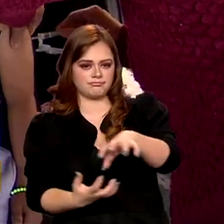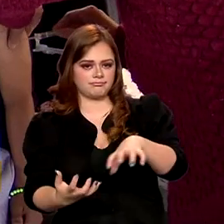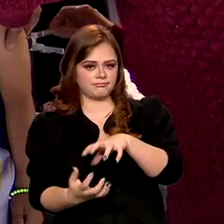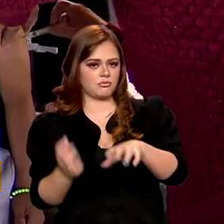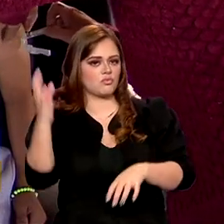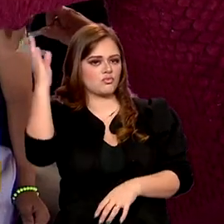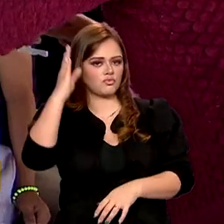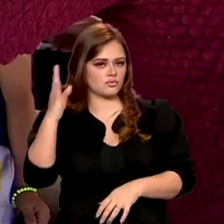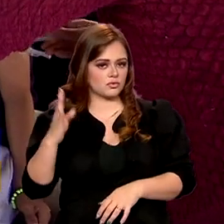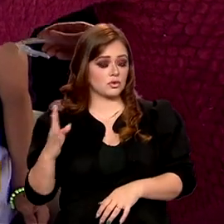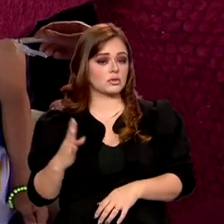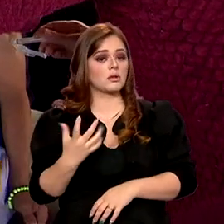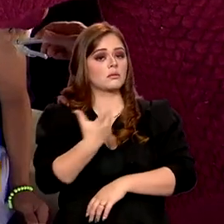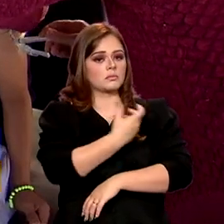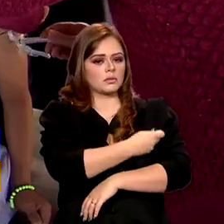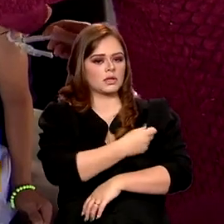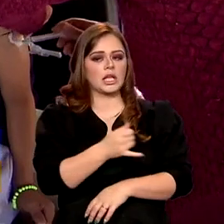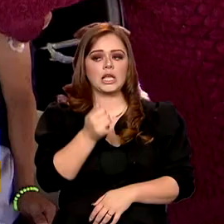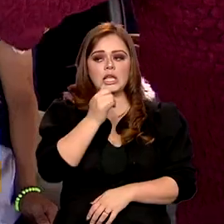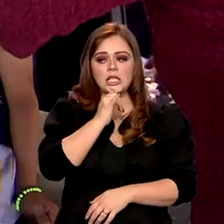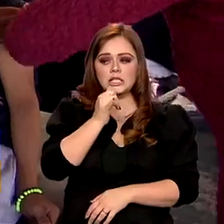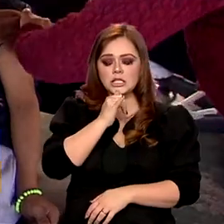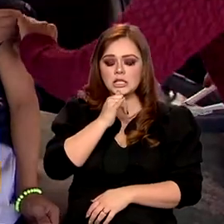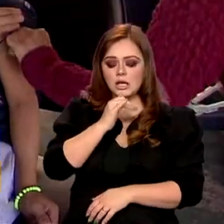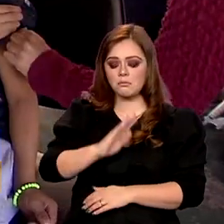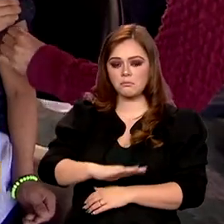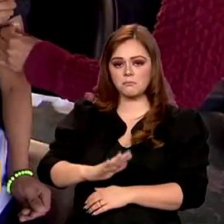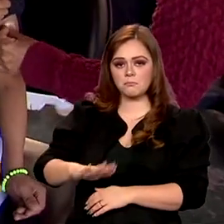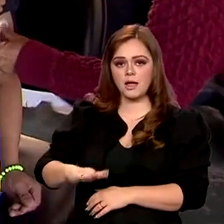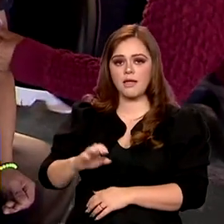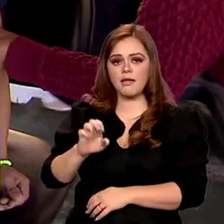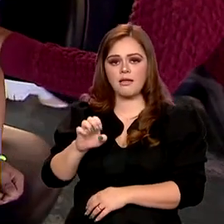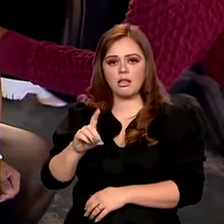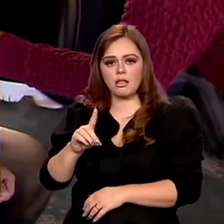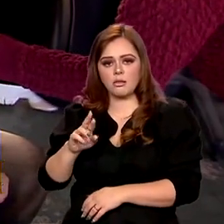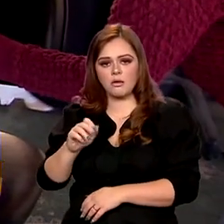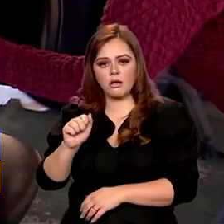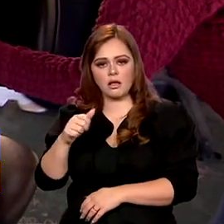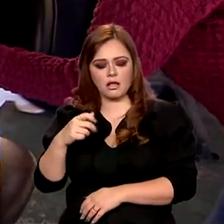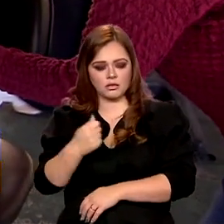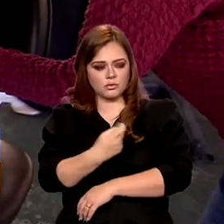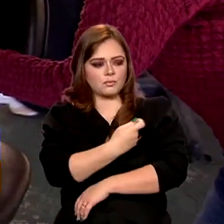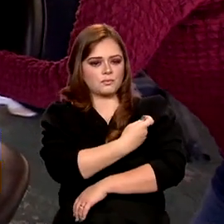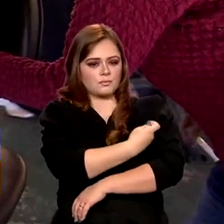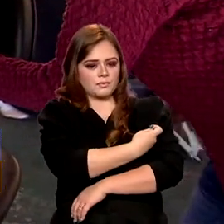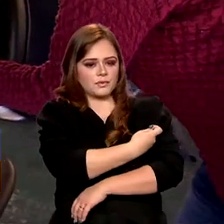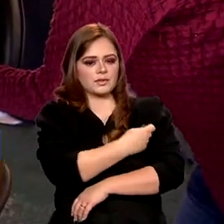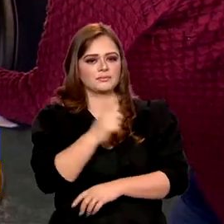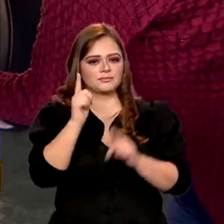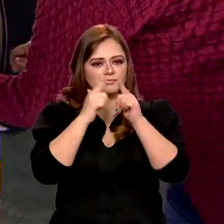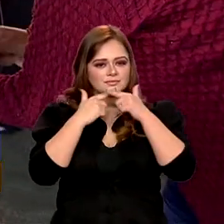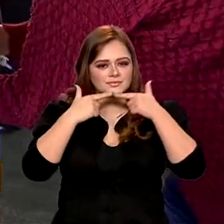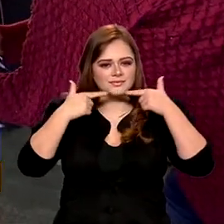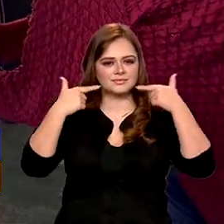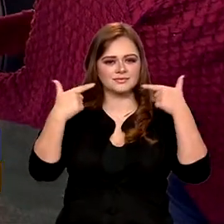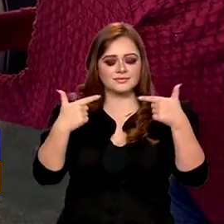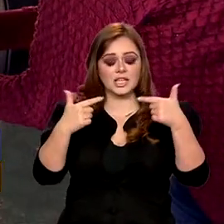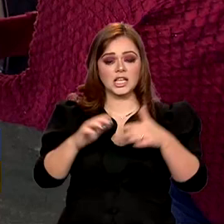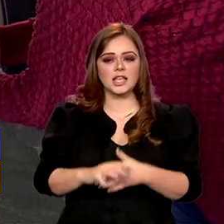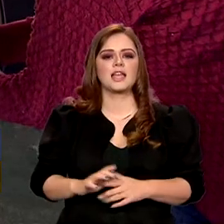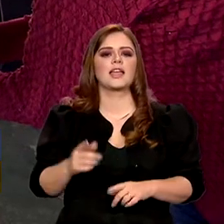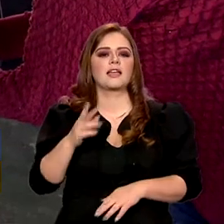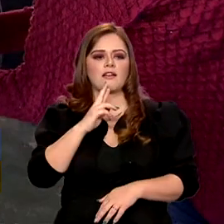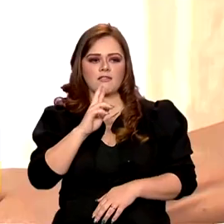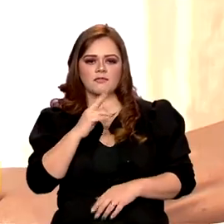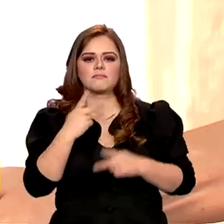Quem também deu o exemplo foi o pequeno Eduardo, que foi imunizado contra a gripe com um sorriso no rosto e ainda deu